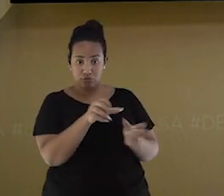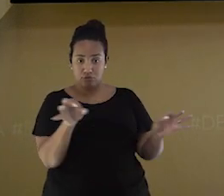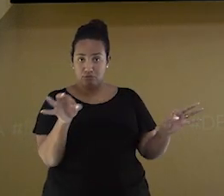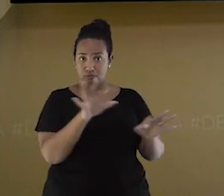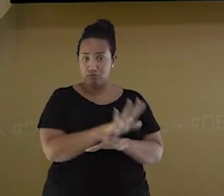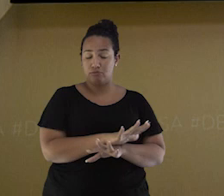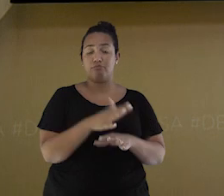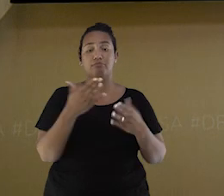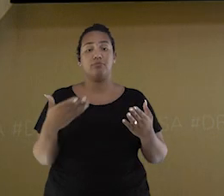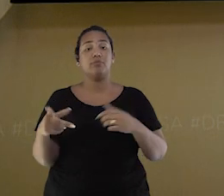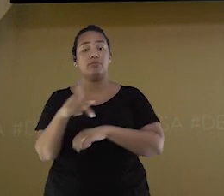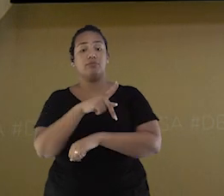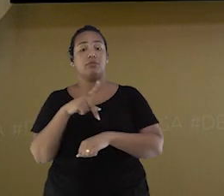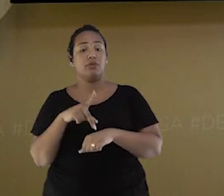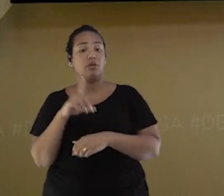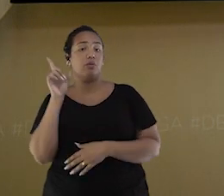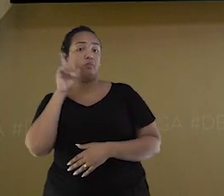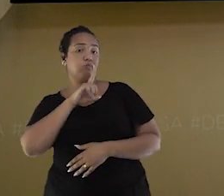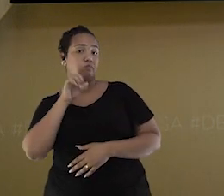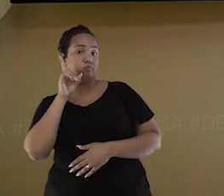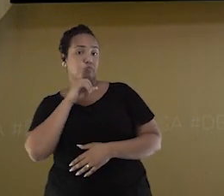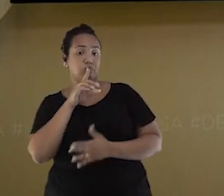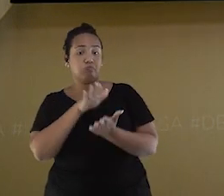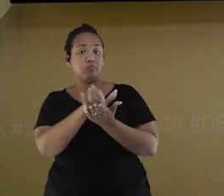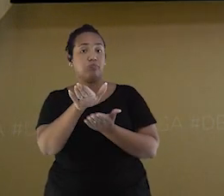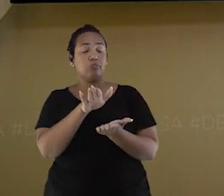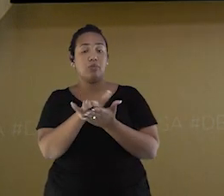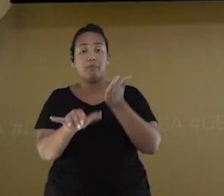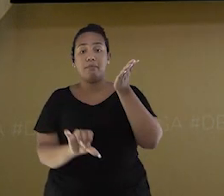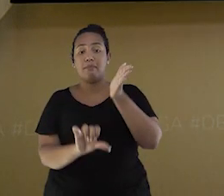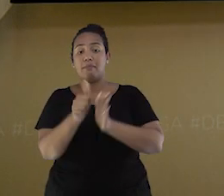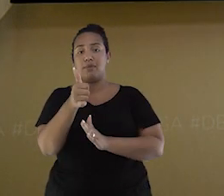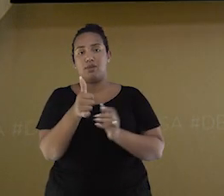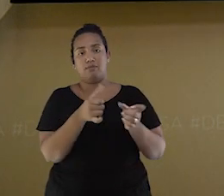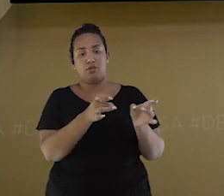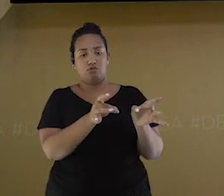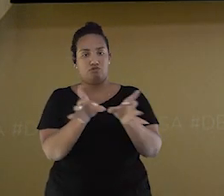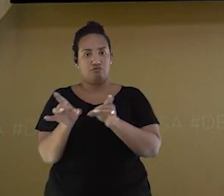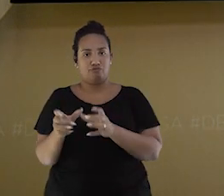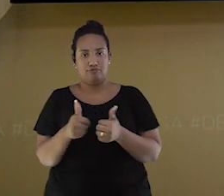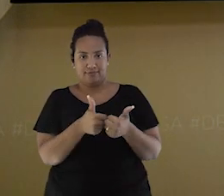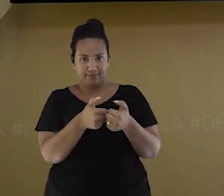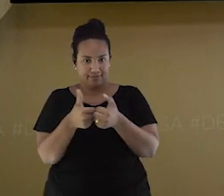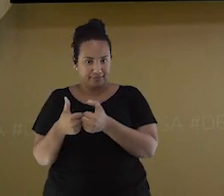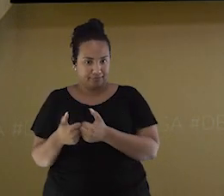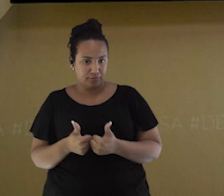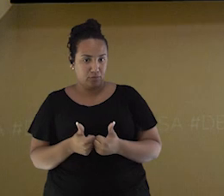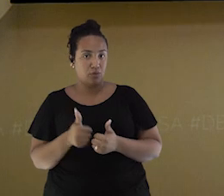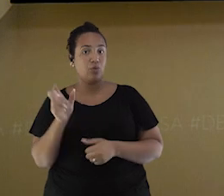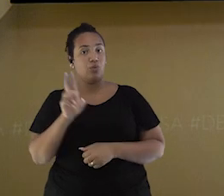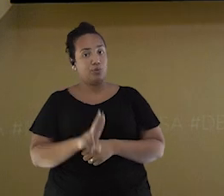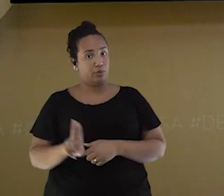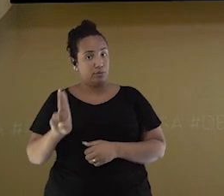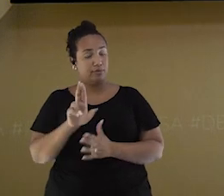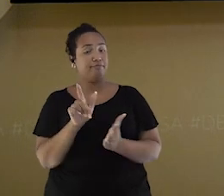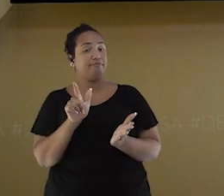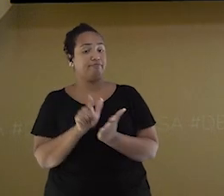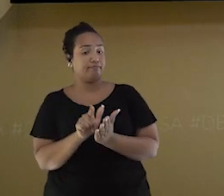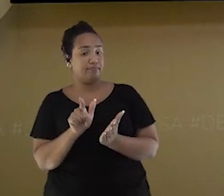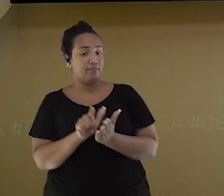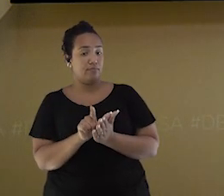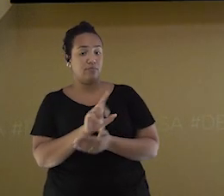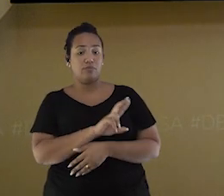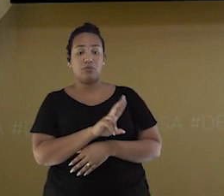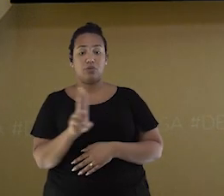Unidos a primeira versão comercial da Batalha Naval, que ainda era feita de papel e se chamava